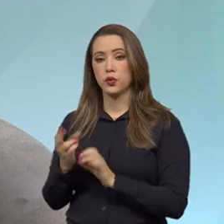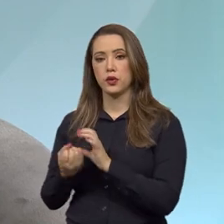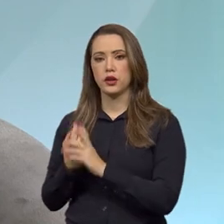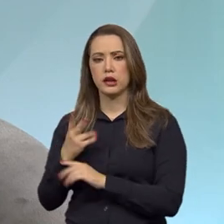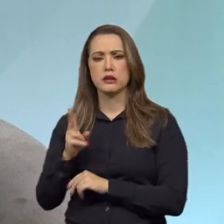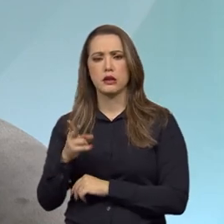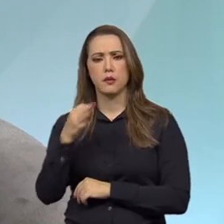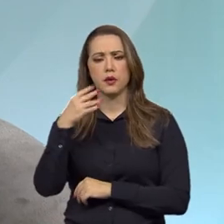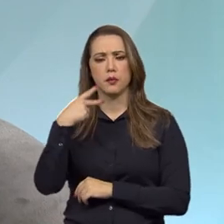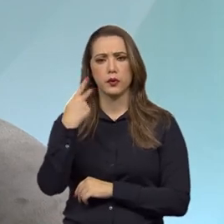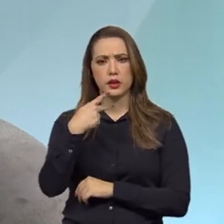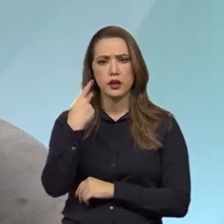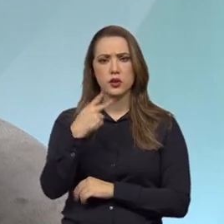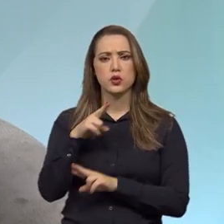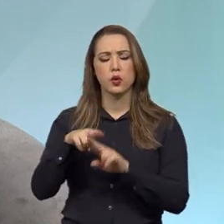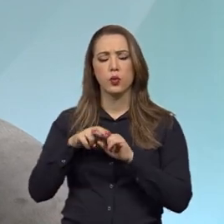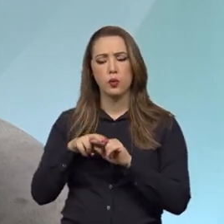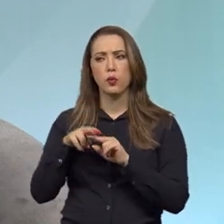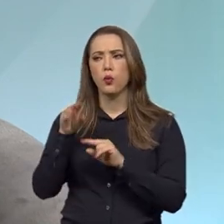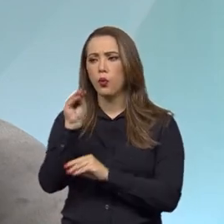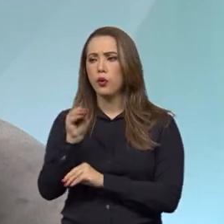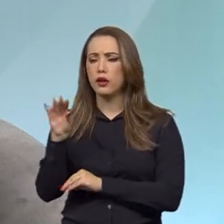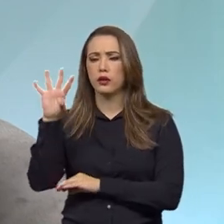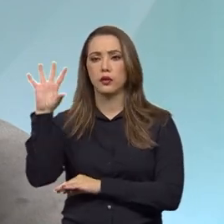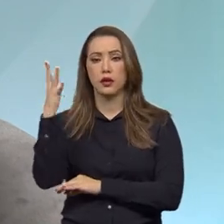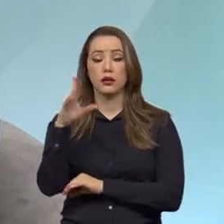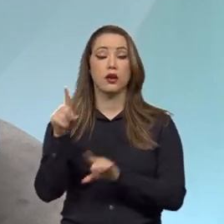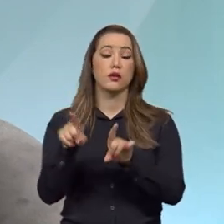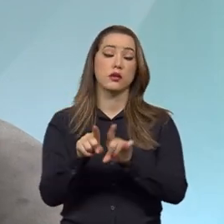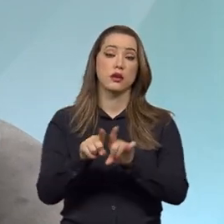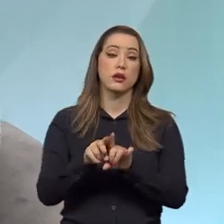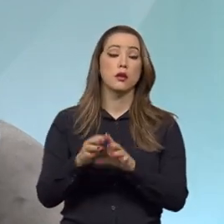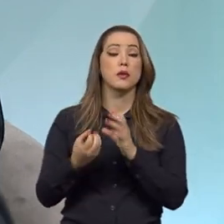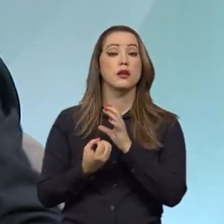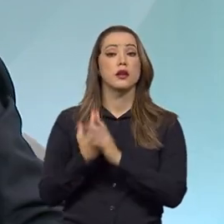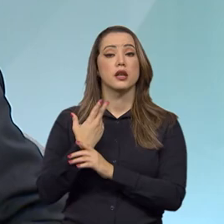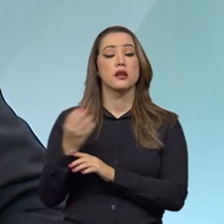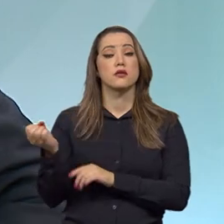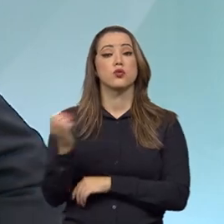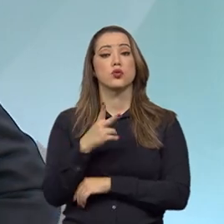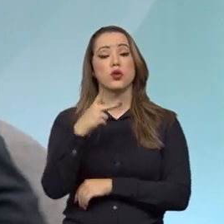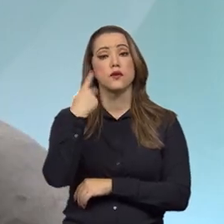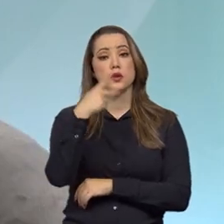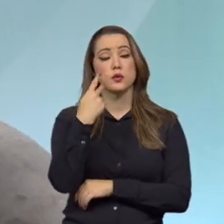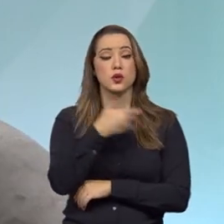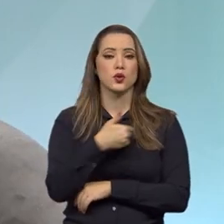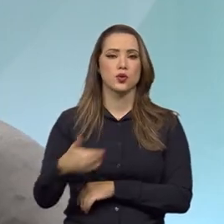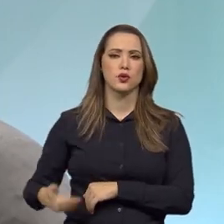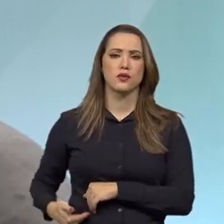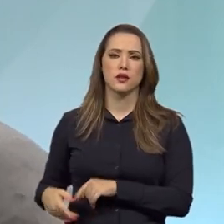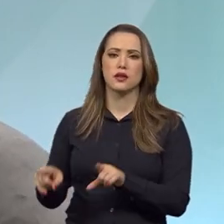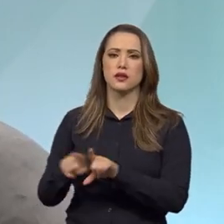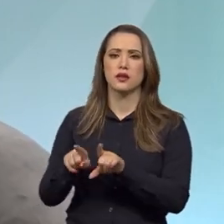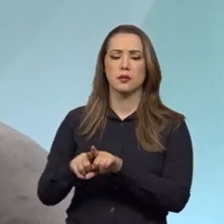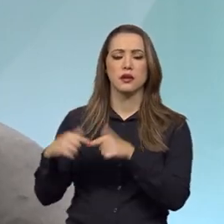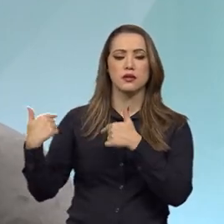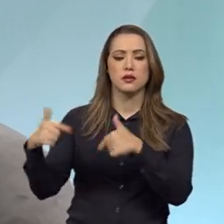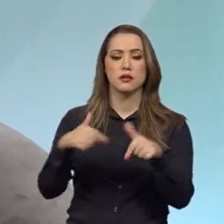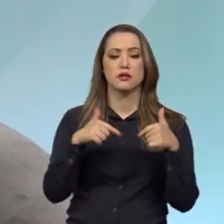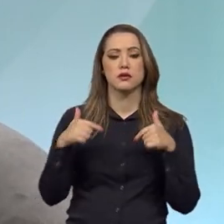das políticas públicas em prol do meio ambiente e também na elaboração de novas políticas públicas. E também atuamos